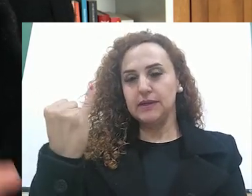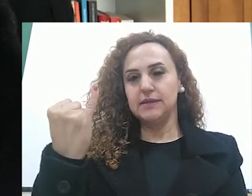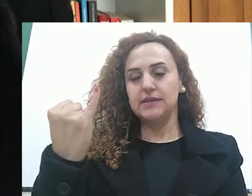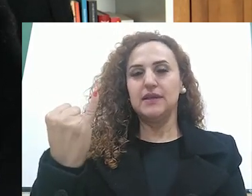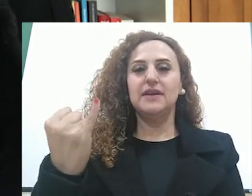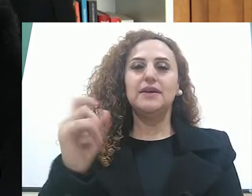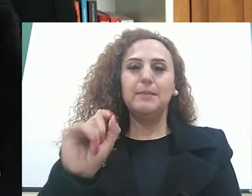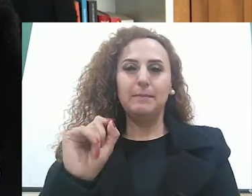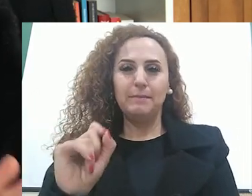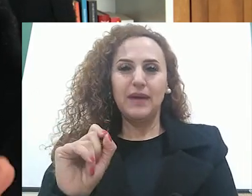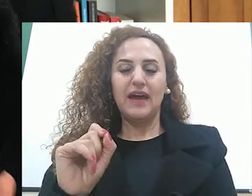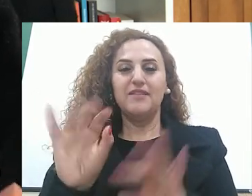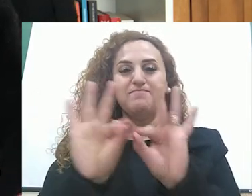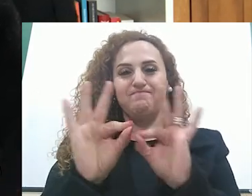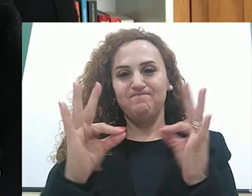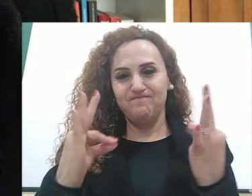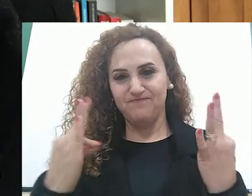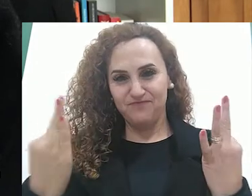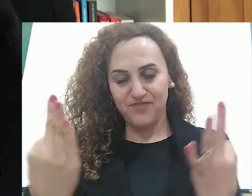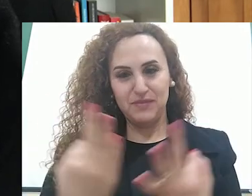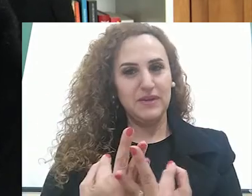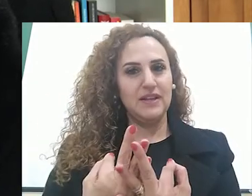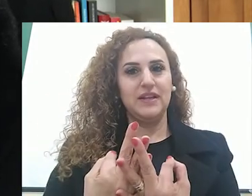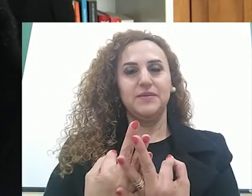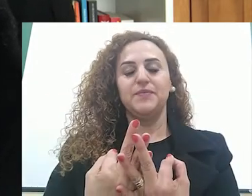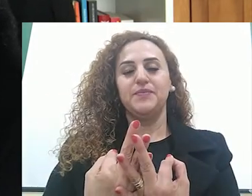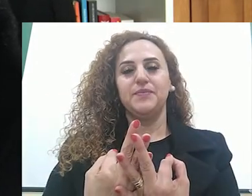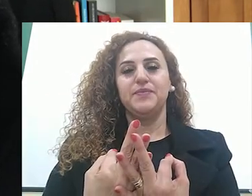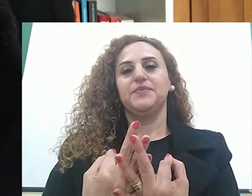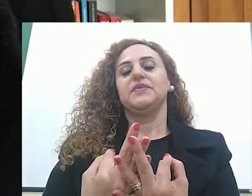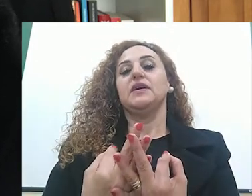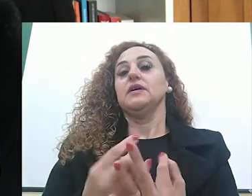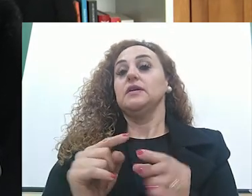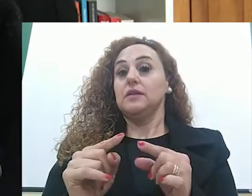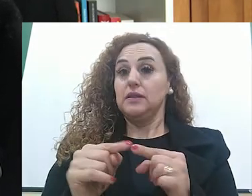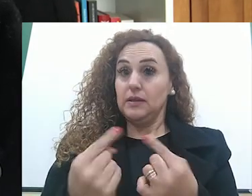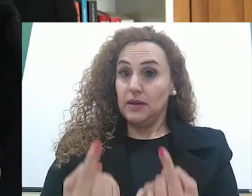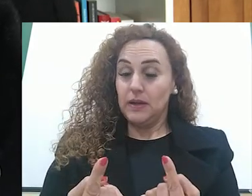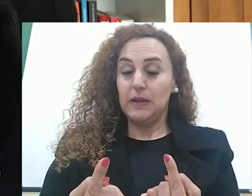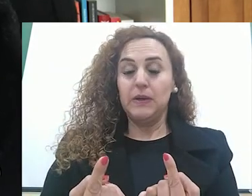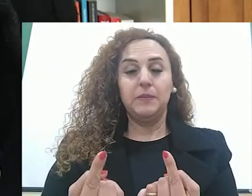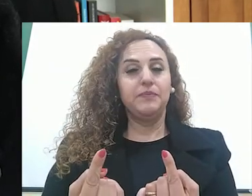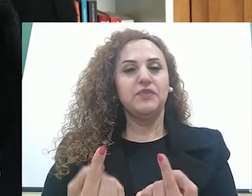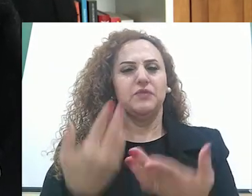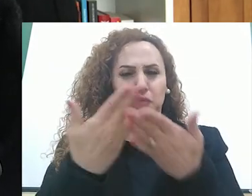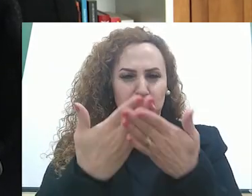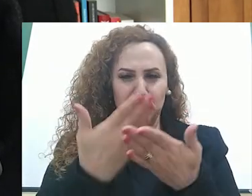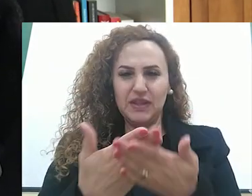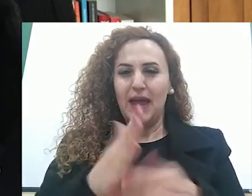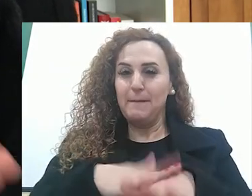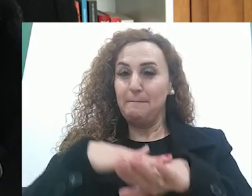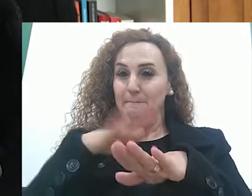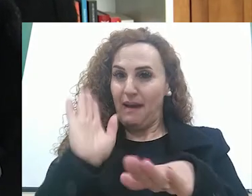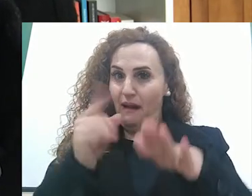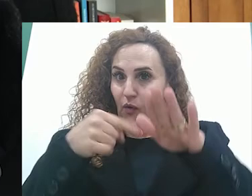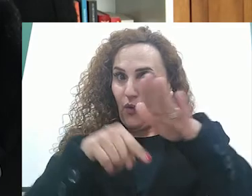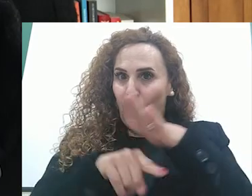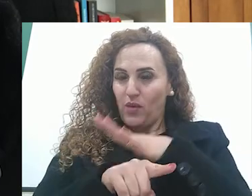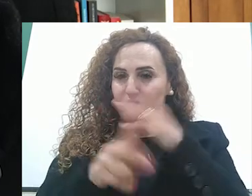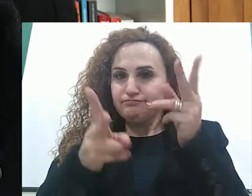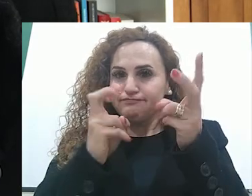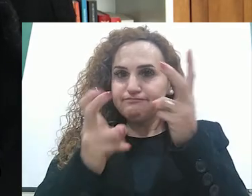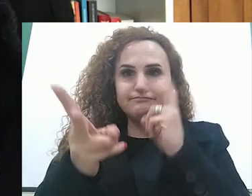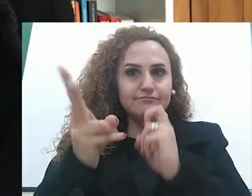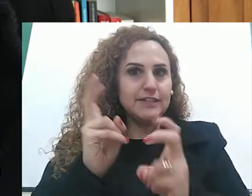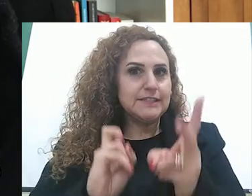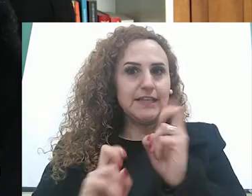sustentar uma família. Não era ela a principal renda familiar. Óbvio, né? Que quando a gente vai estudar um pouco mais a fundo